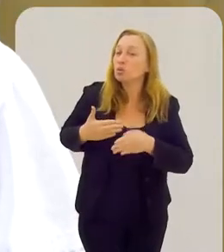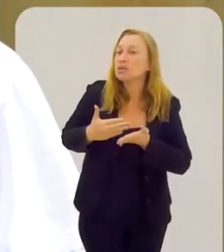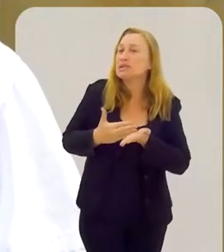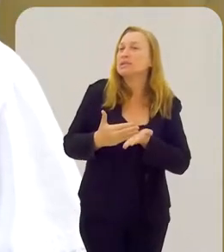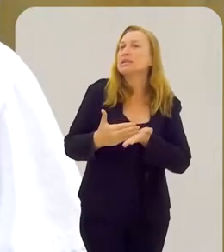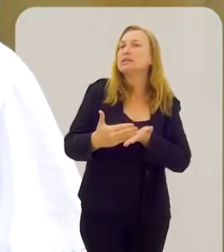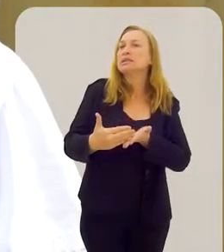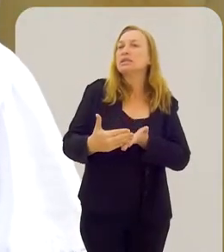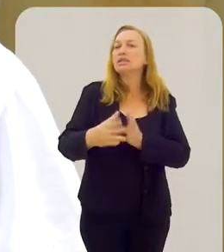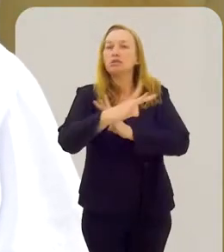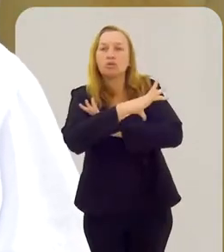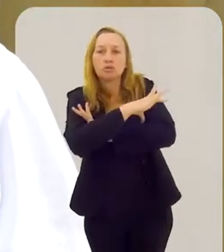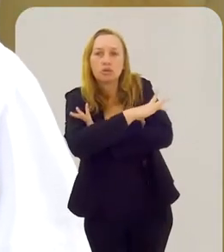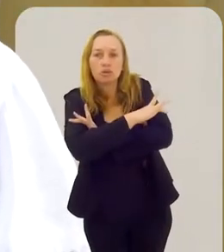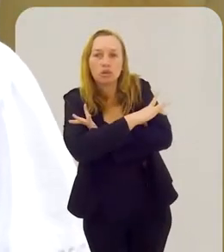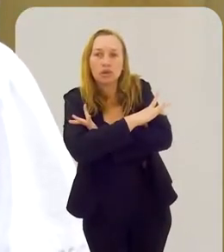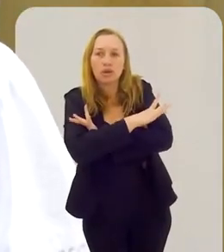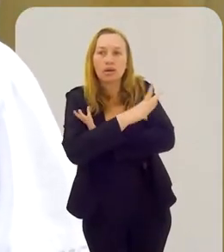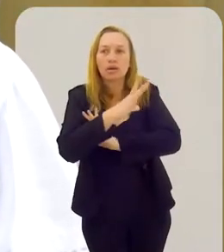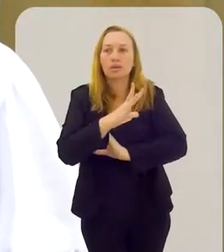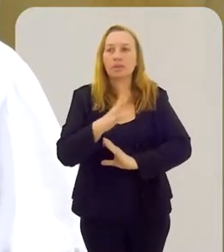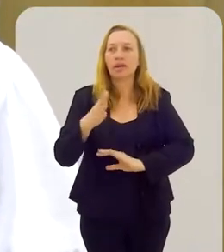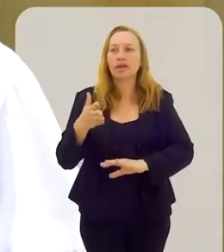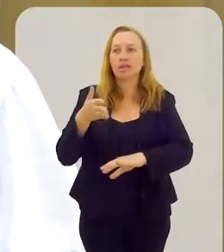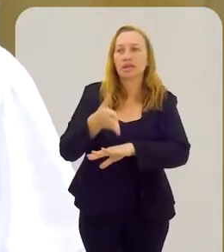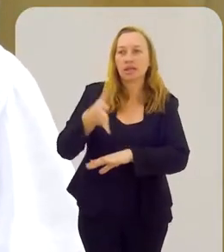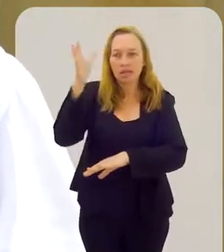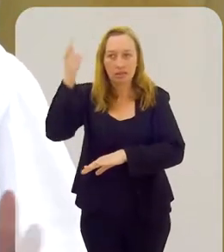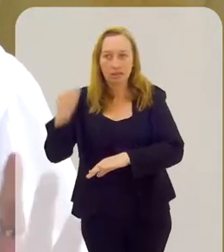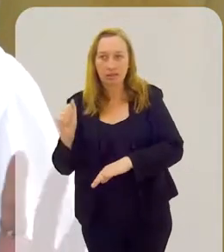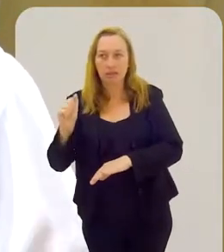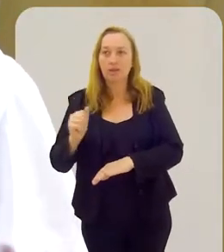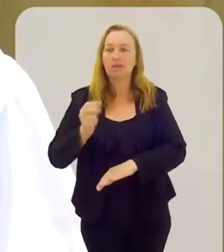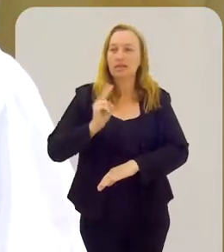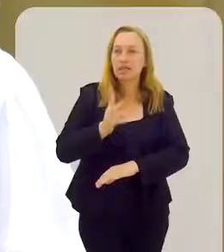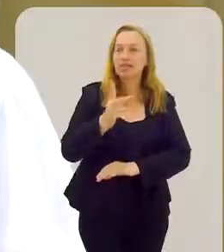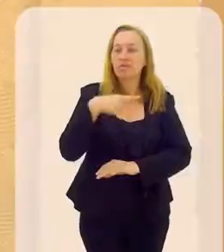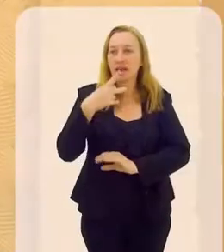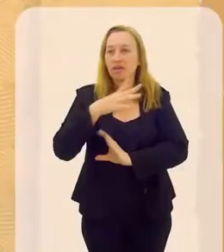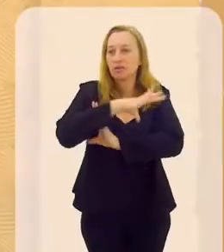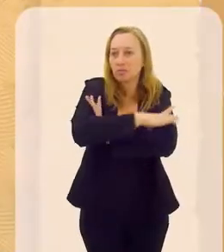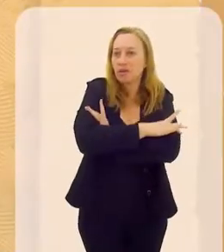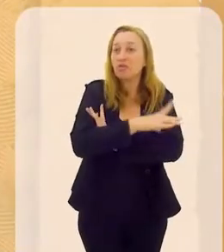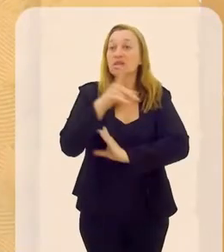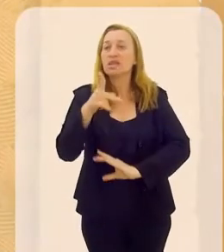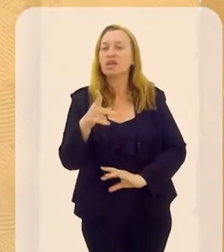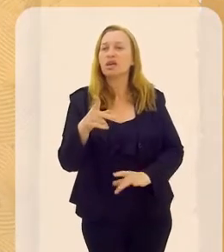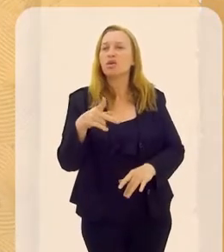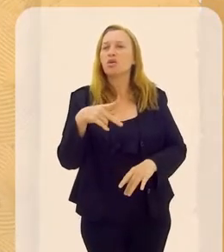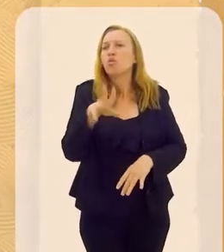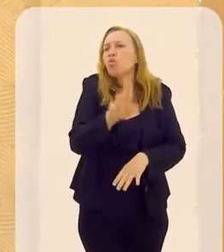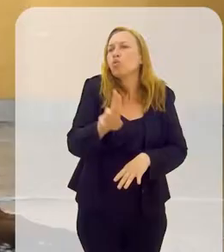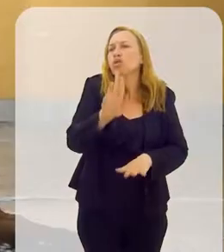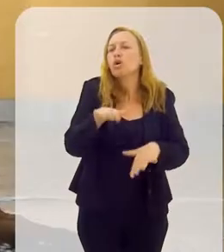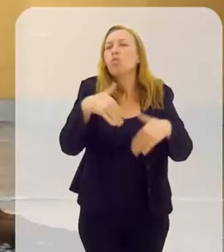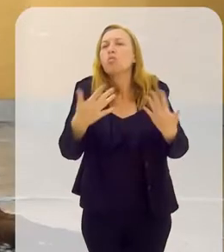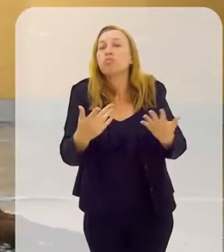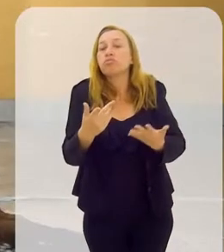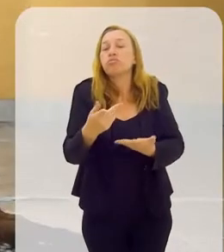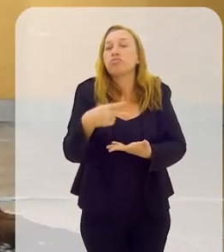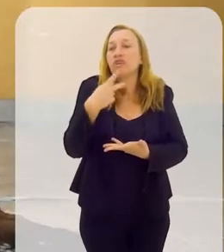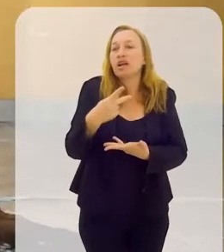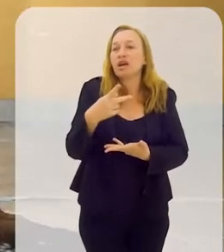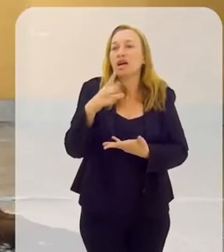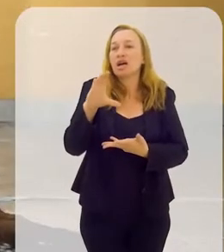naquela transição de candomblé para matrizes africanas. Mas ainda era muito falado como candomblé mesmo. Você usa que termo? Eu uso